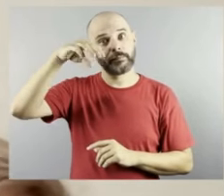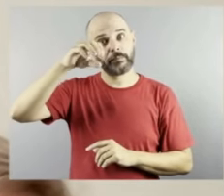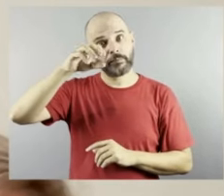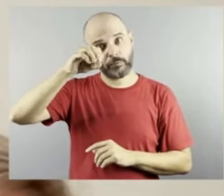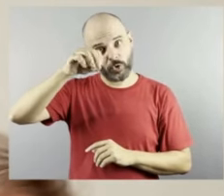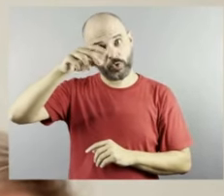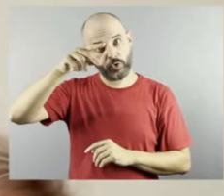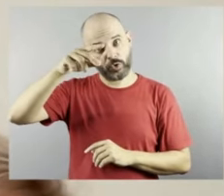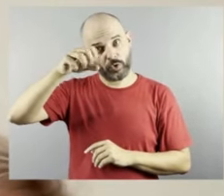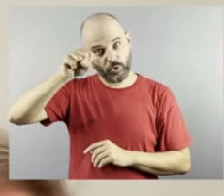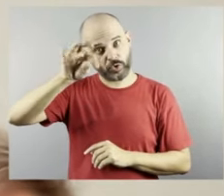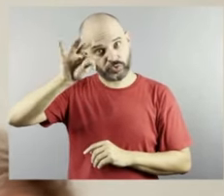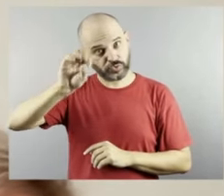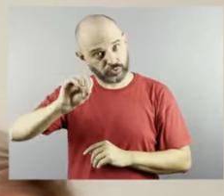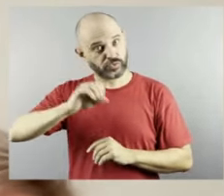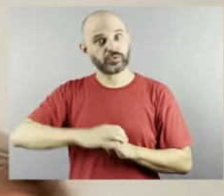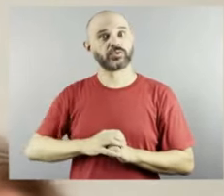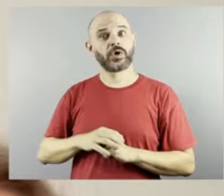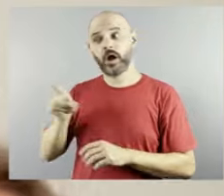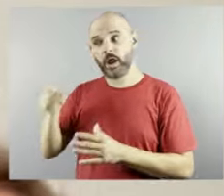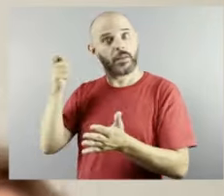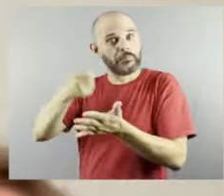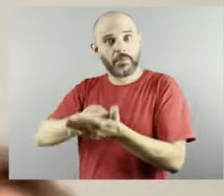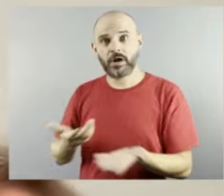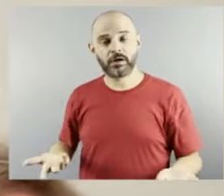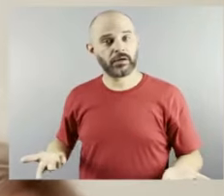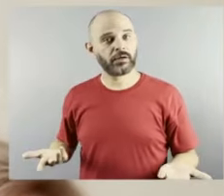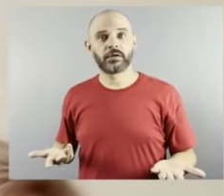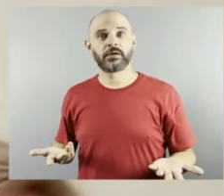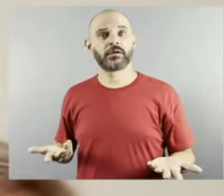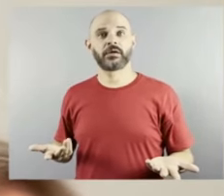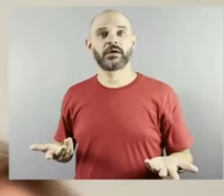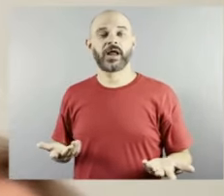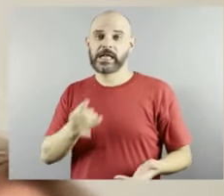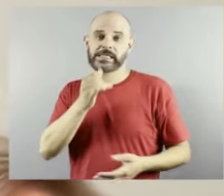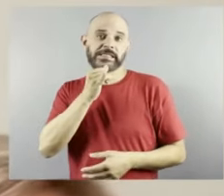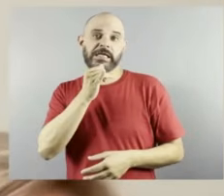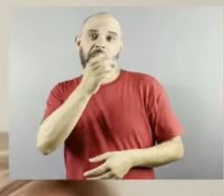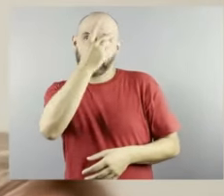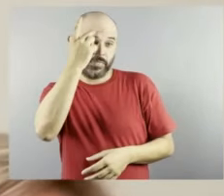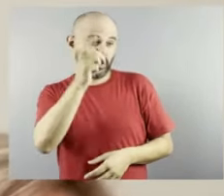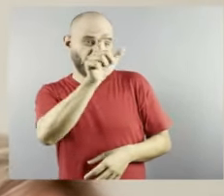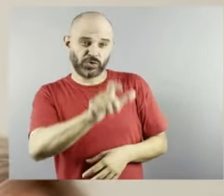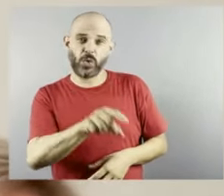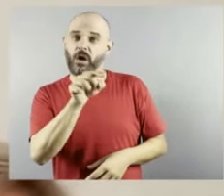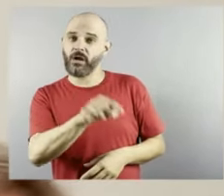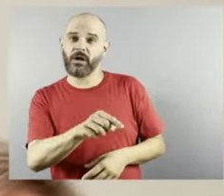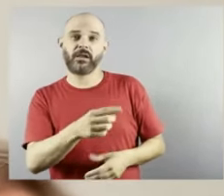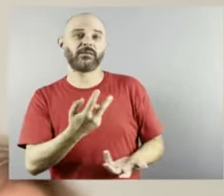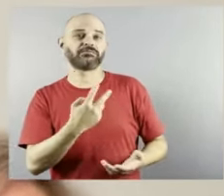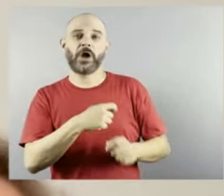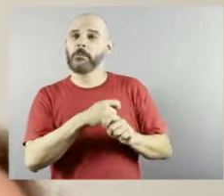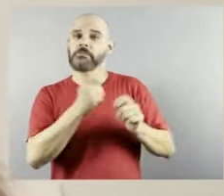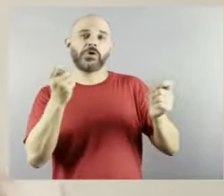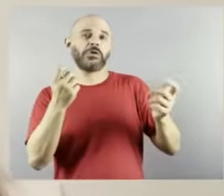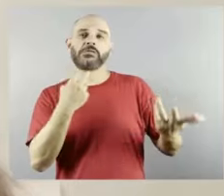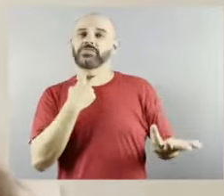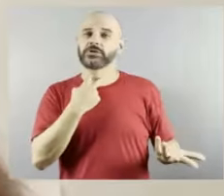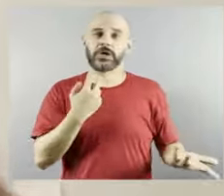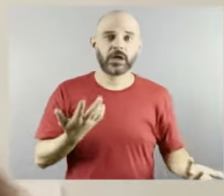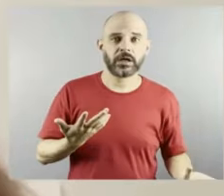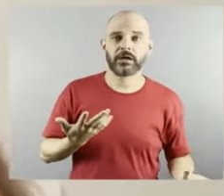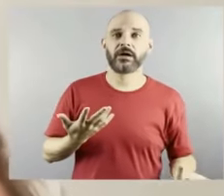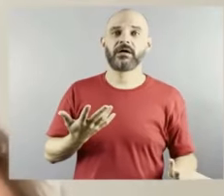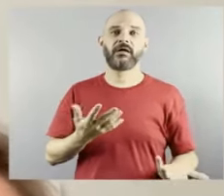que não é valorizada e que acaba ali tendo que estar sob benefícios, hoje ela está no papel inverso,